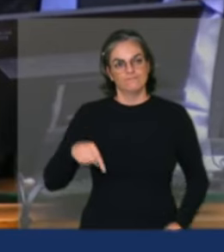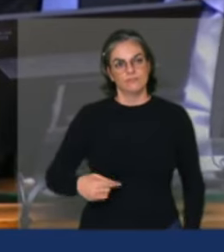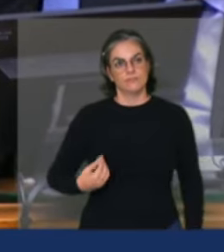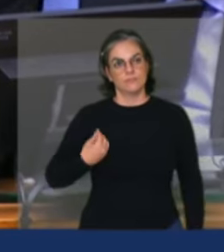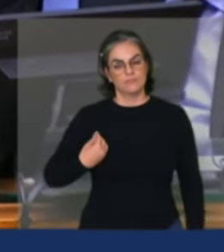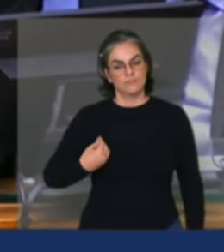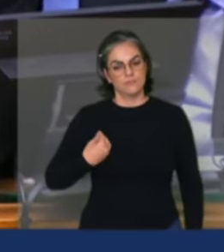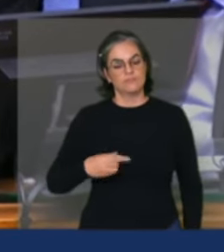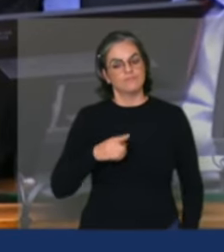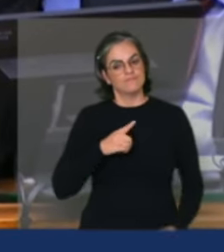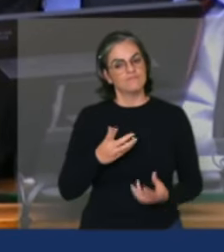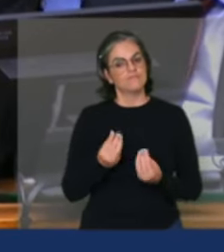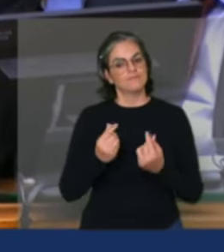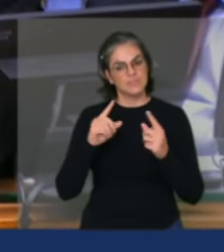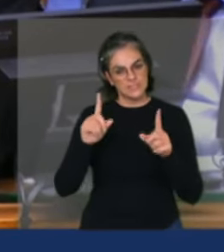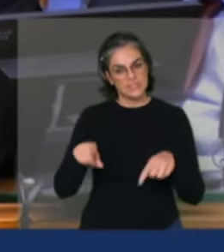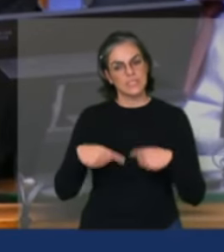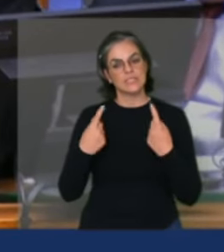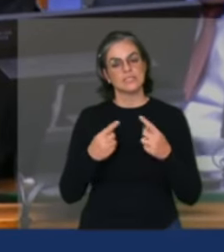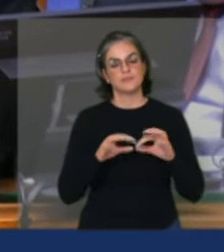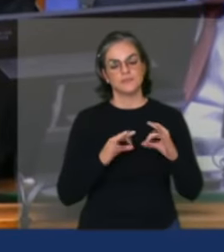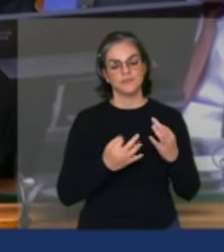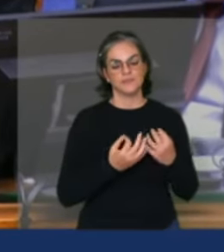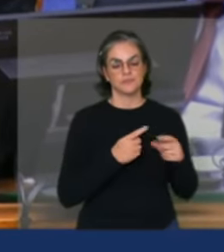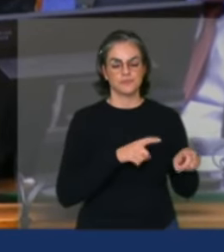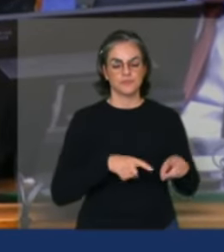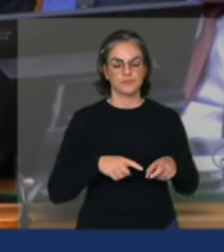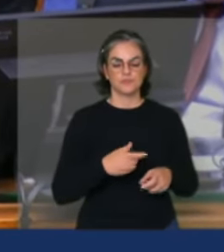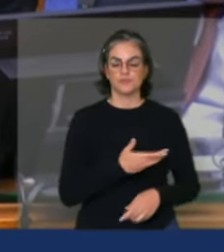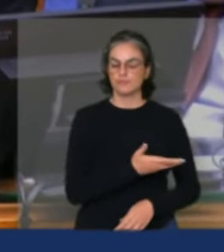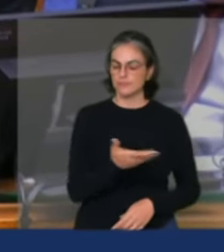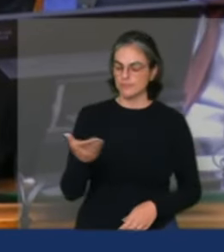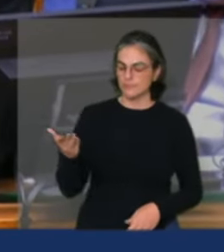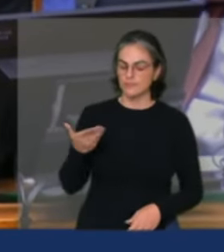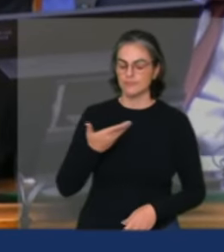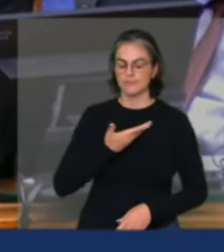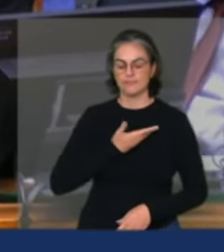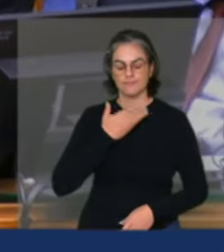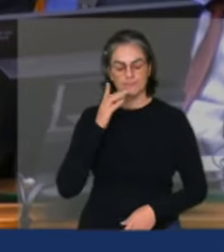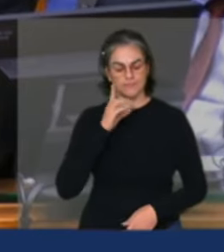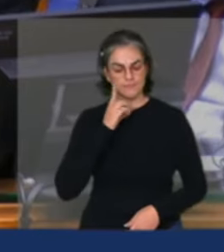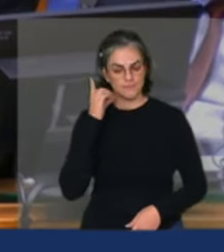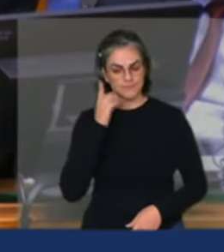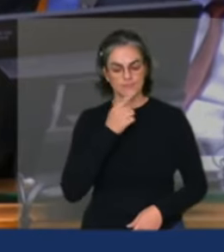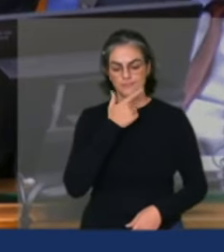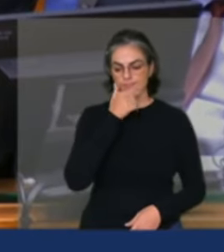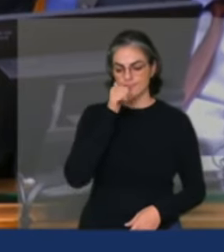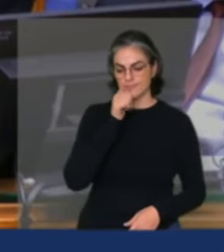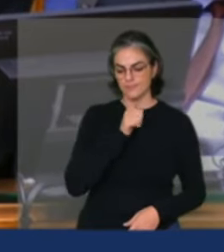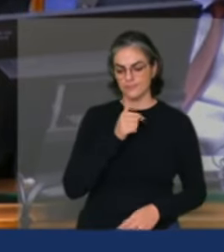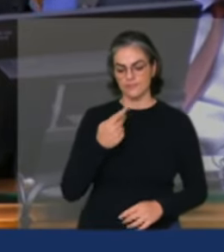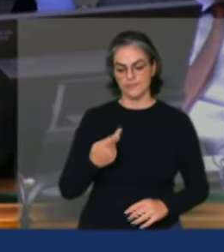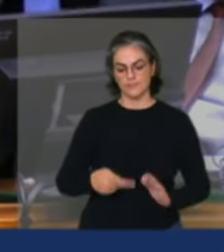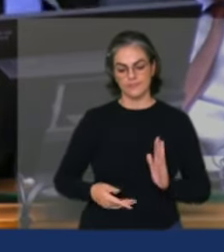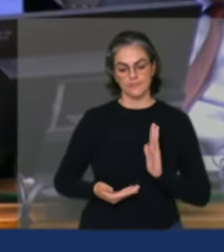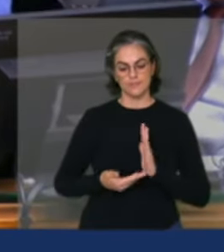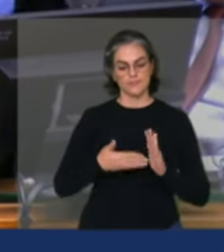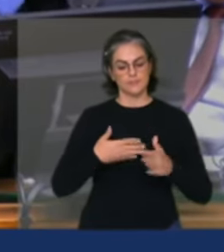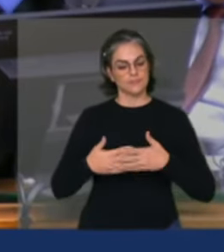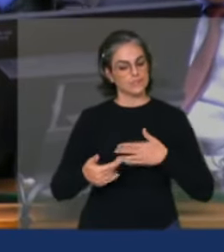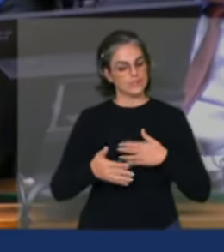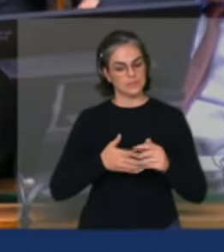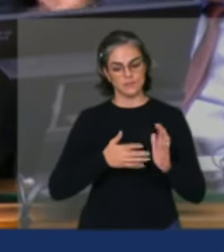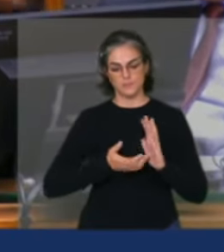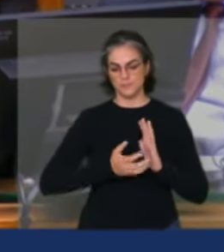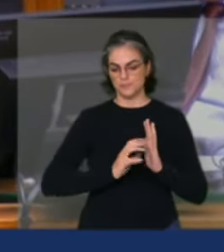desafios da nossa agricultura familiar e convidar os novos pares deputados e deputadas dessa casa independente da sua agremiação